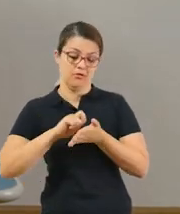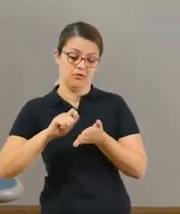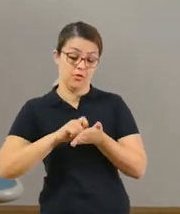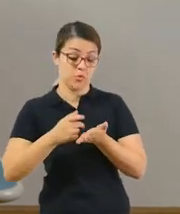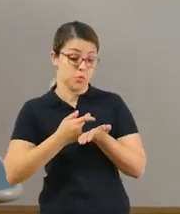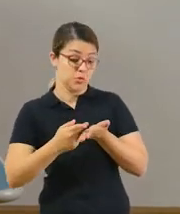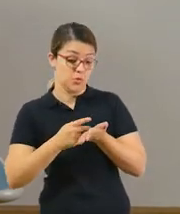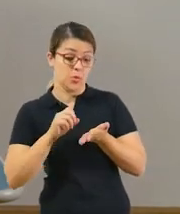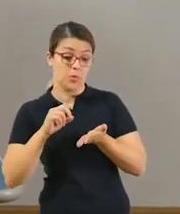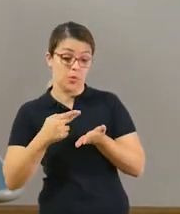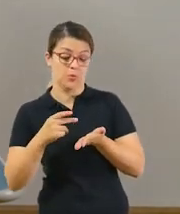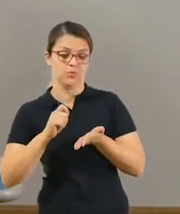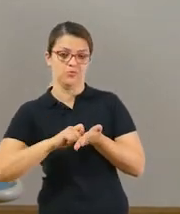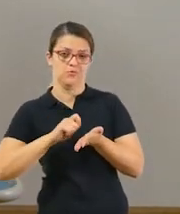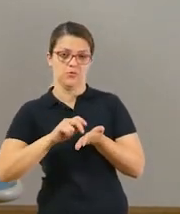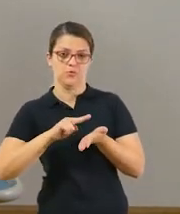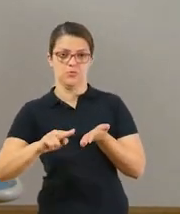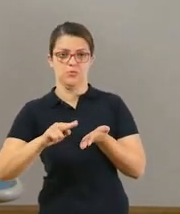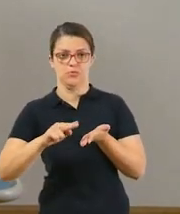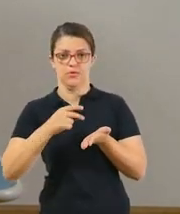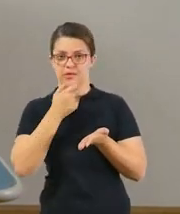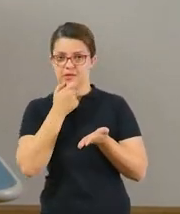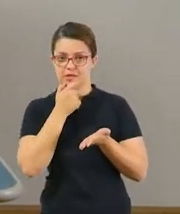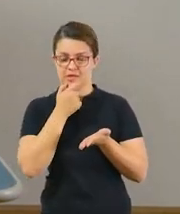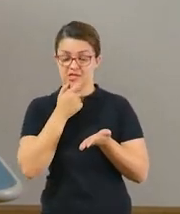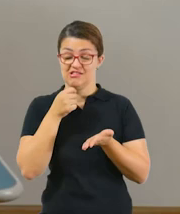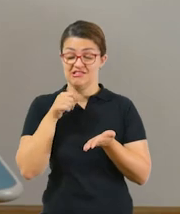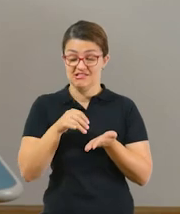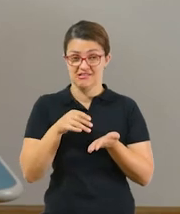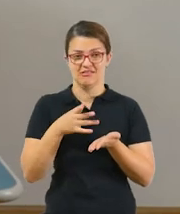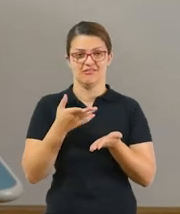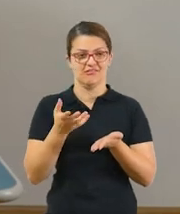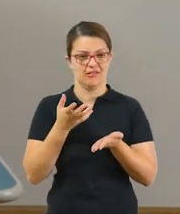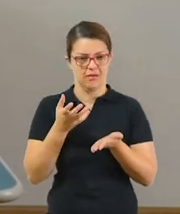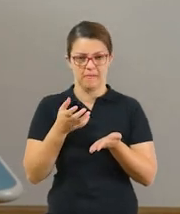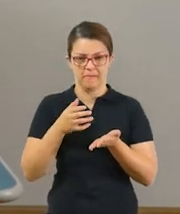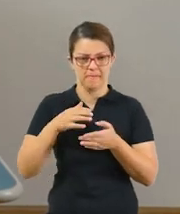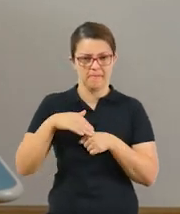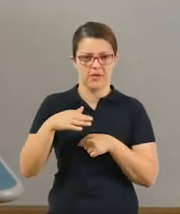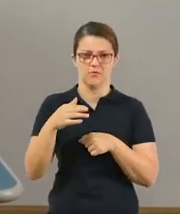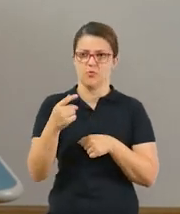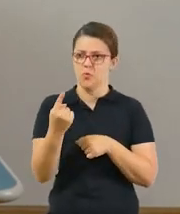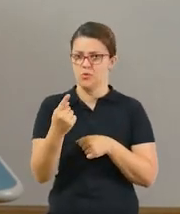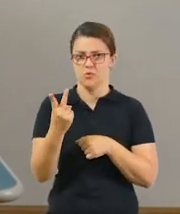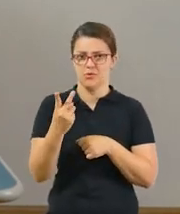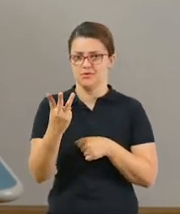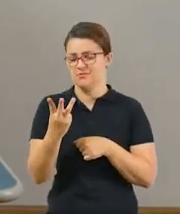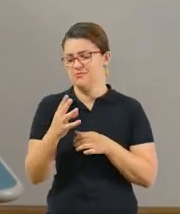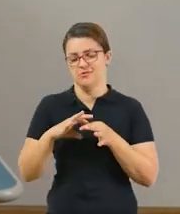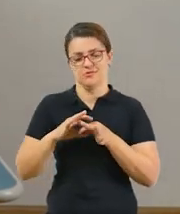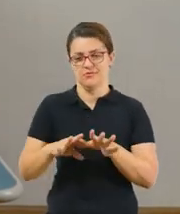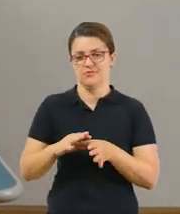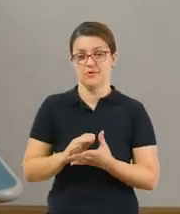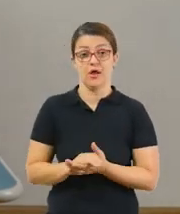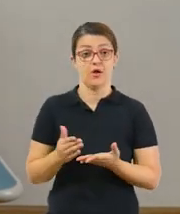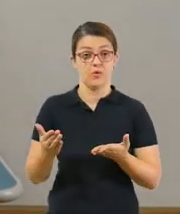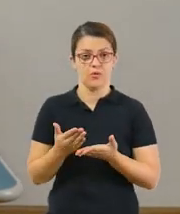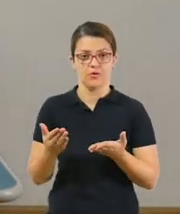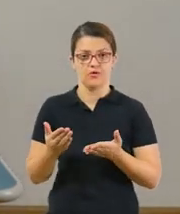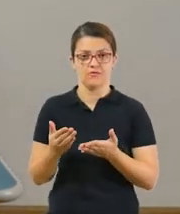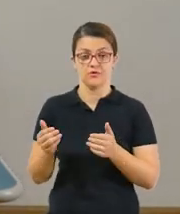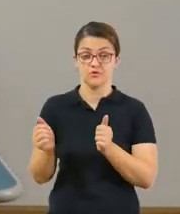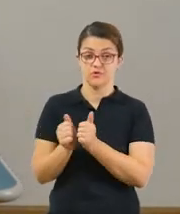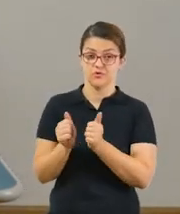e escrevendo também o nome da fruta que você mais gosta. Se quiser mais de uma fruta, fiquem à vontade. Fiquem agora com a